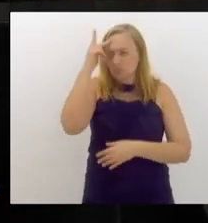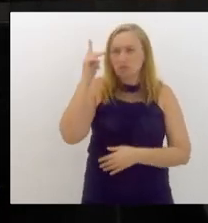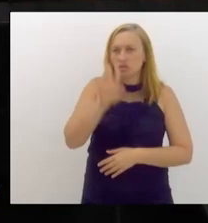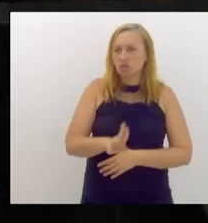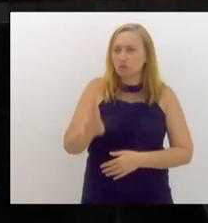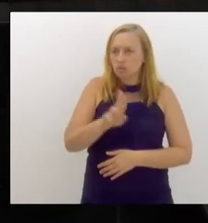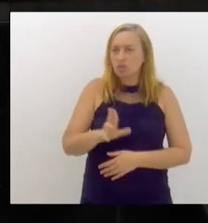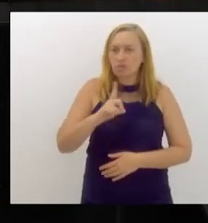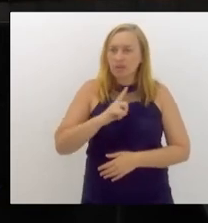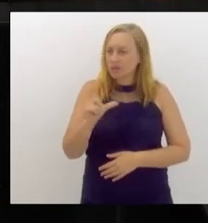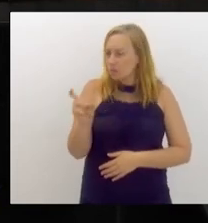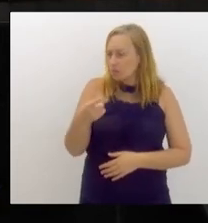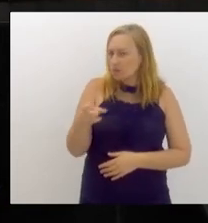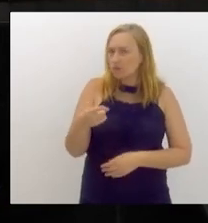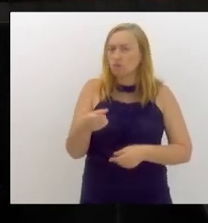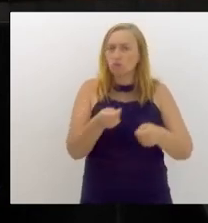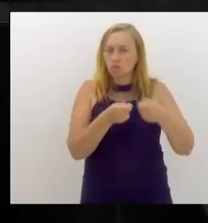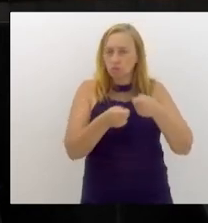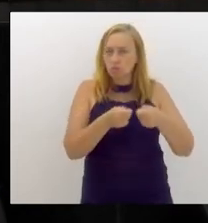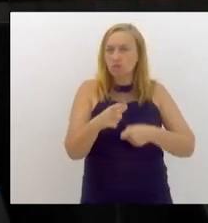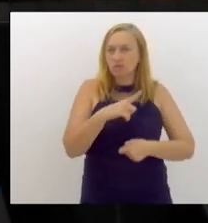ter o bilhete, para ter o controle.